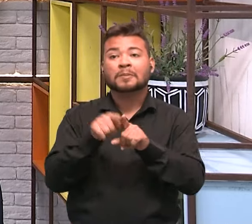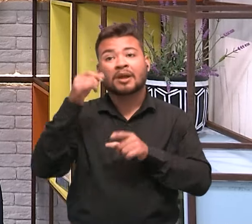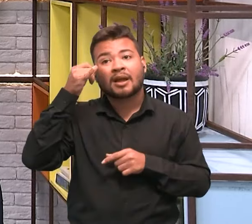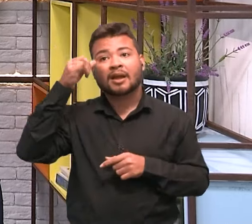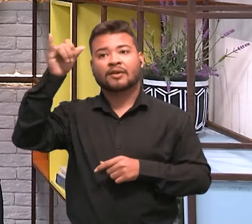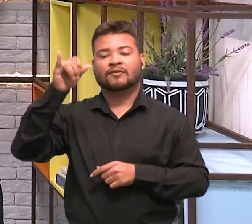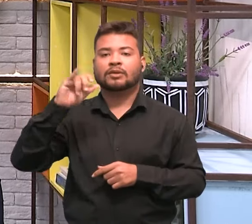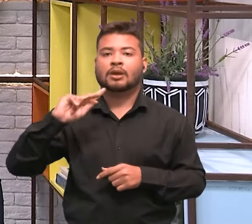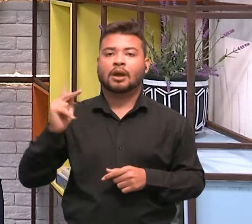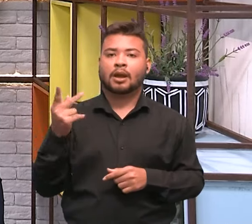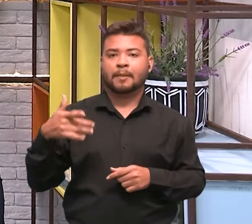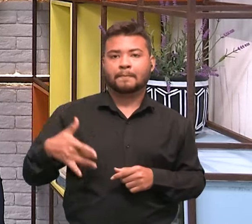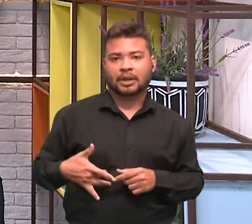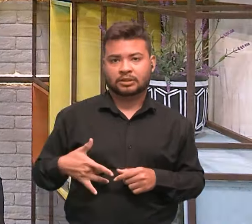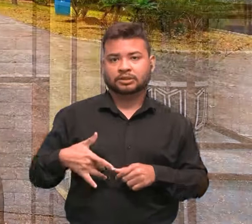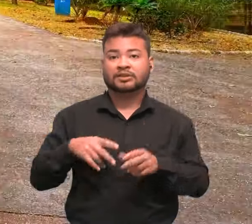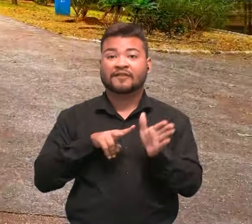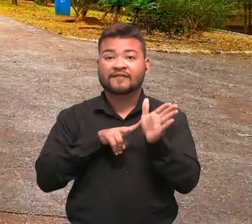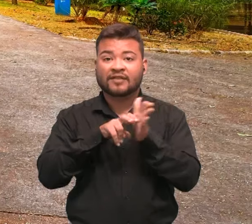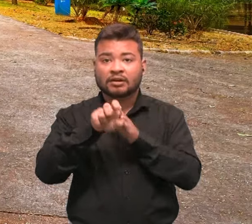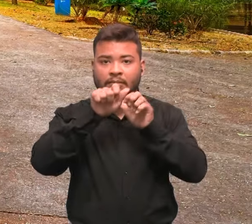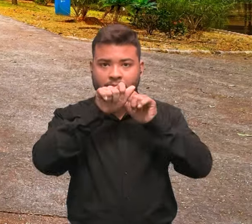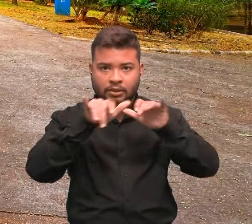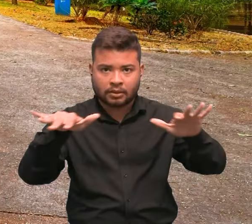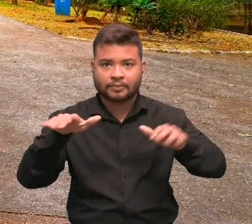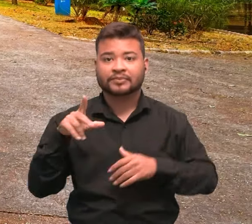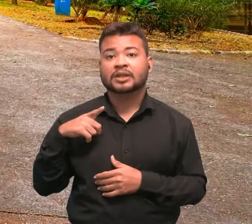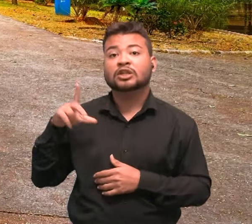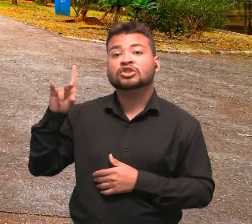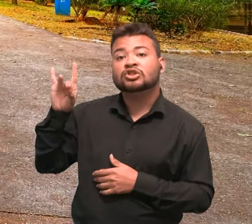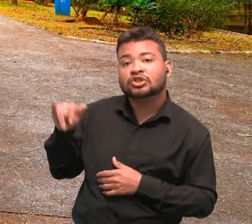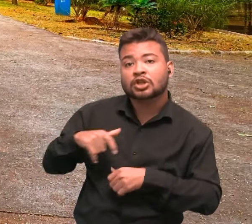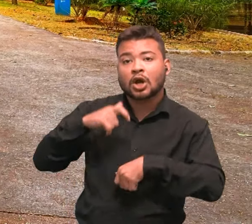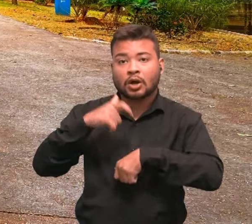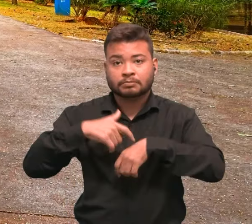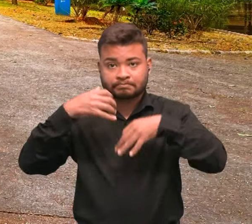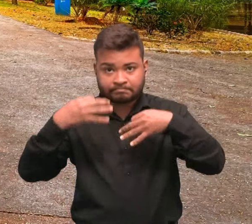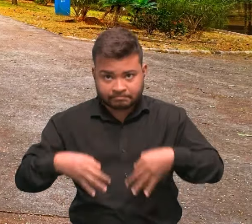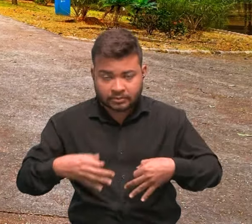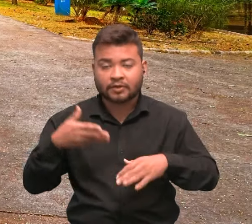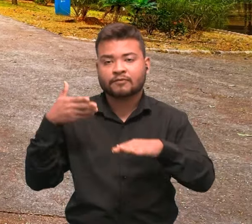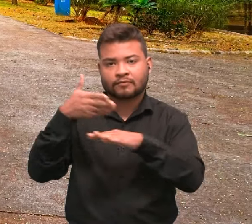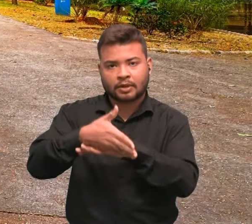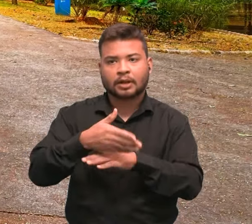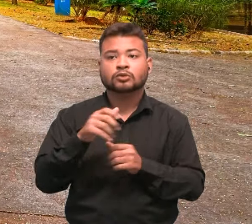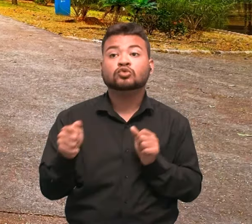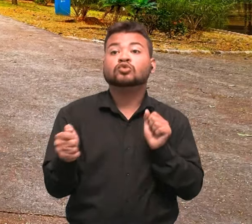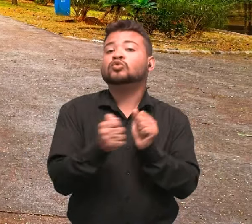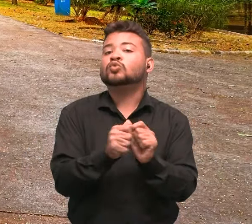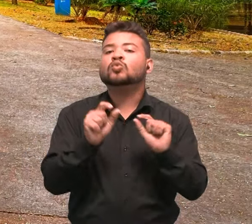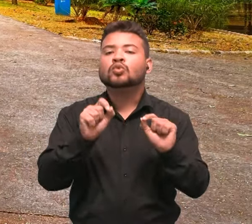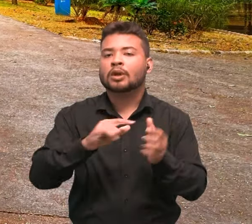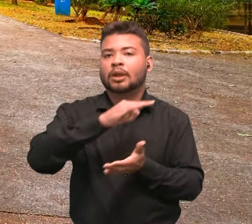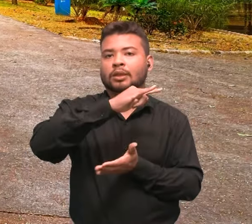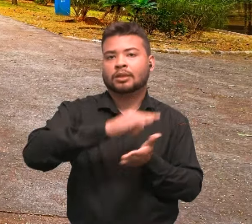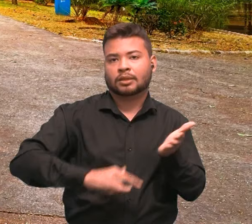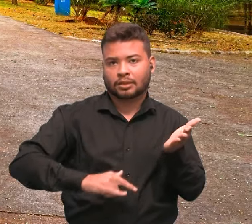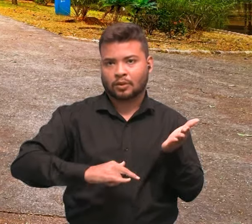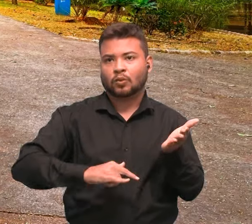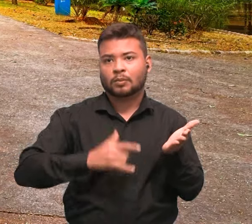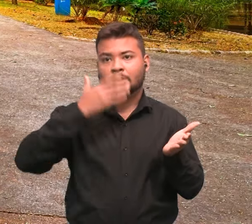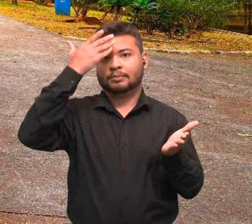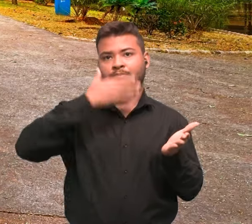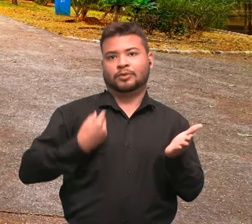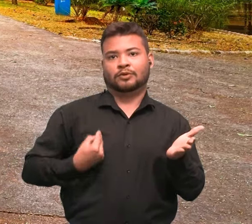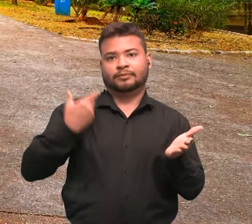Para participar, basta comparecer nos dias e horários divulgados e levar um documento de identidade. Então fica aí a dica, porque a gente sabe que é sempre